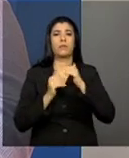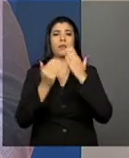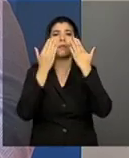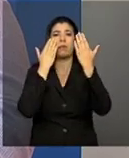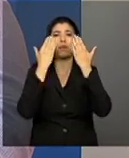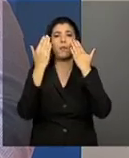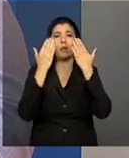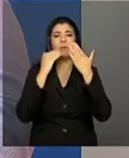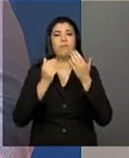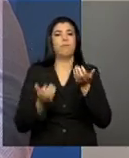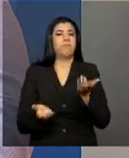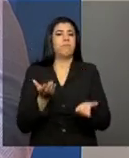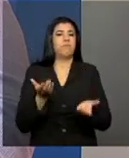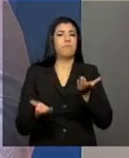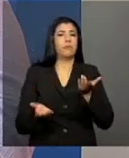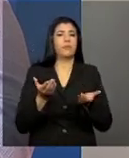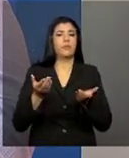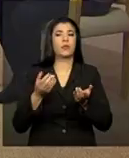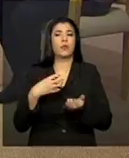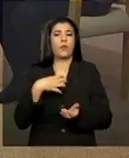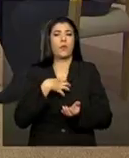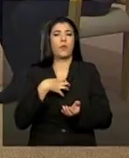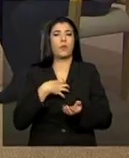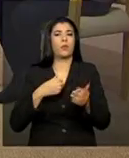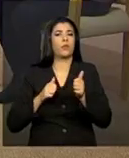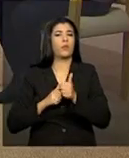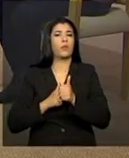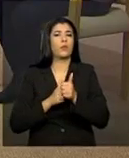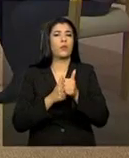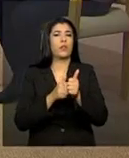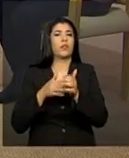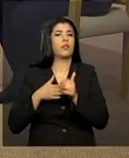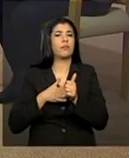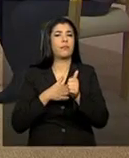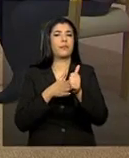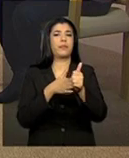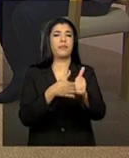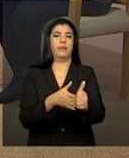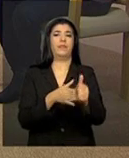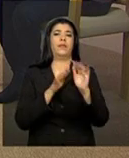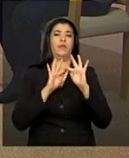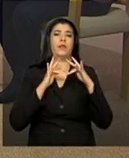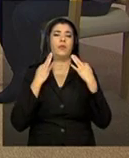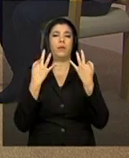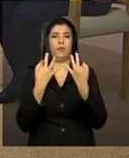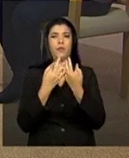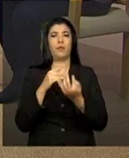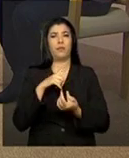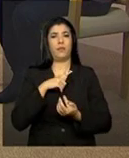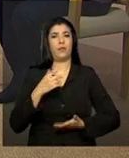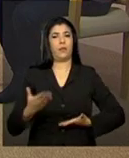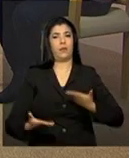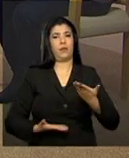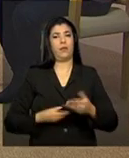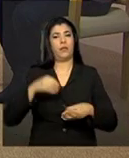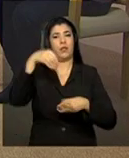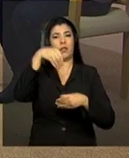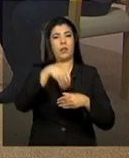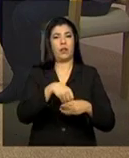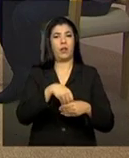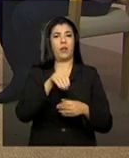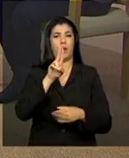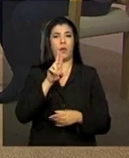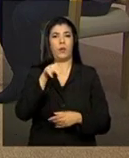no sentido do acompanhamento mesmo das famílias que são atendidas nas unidades,